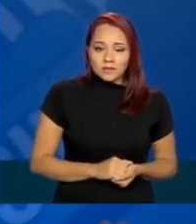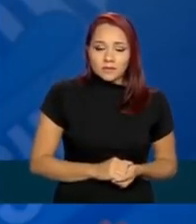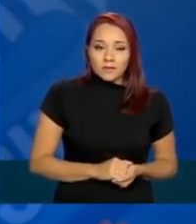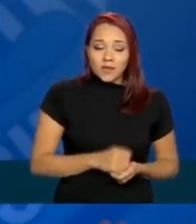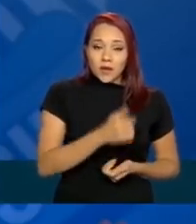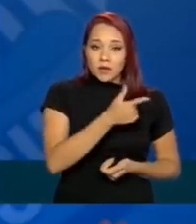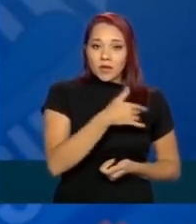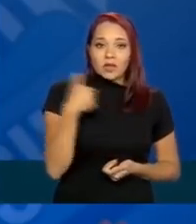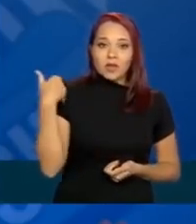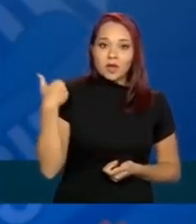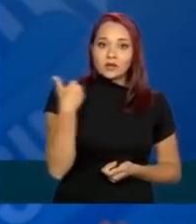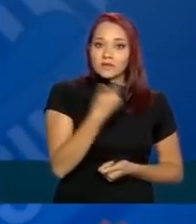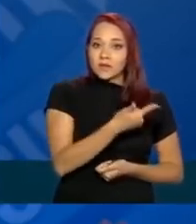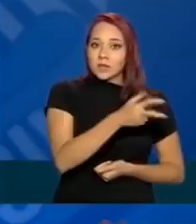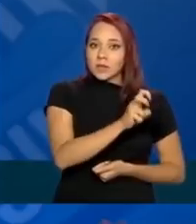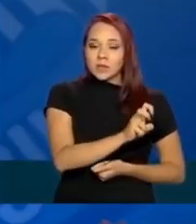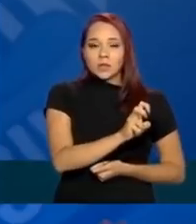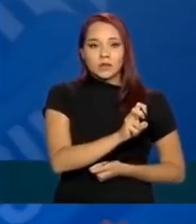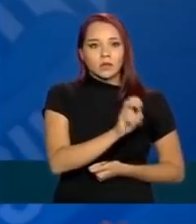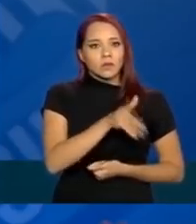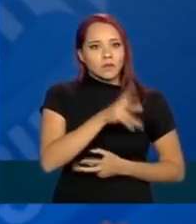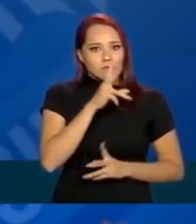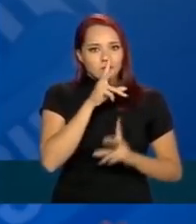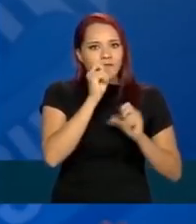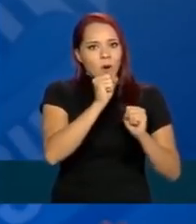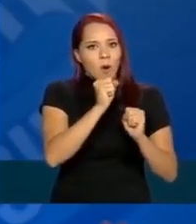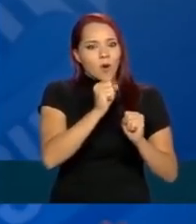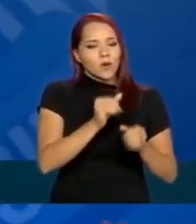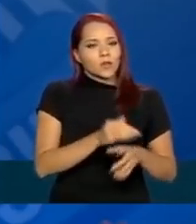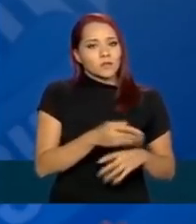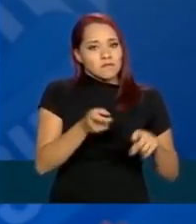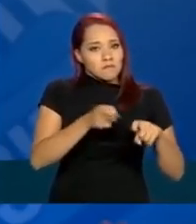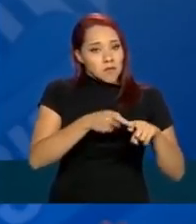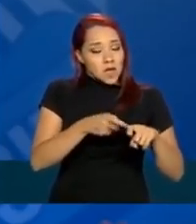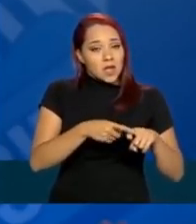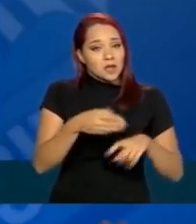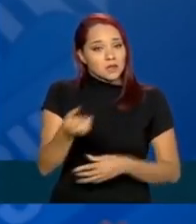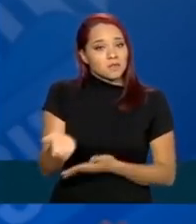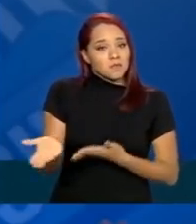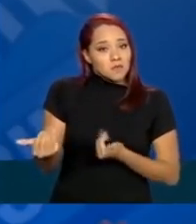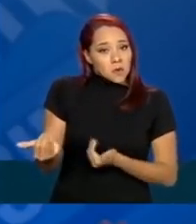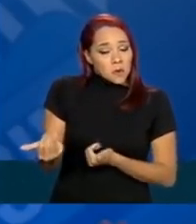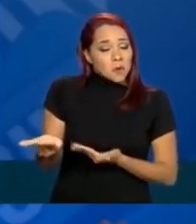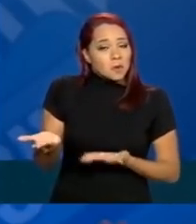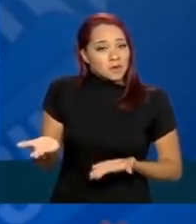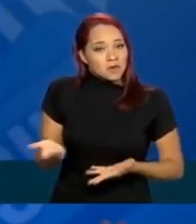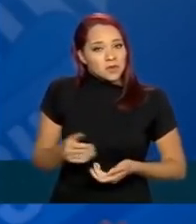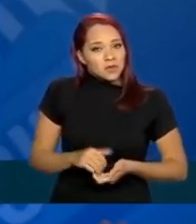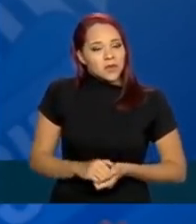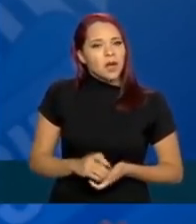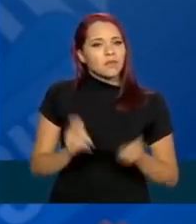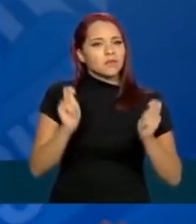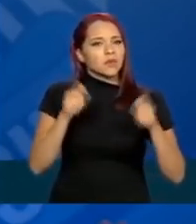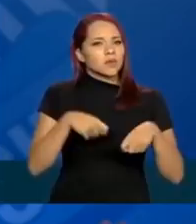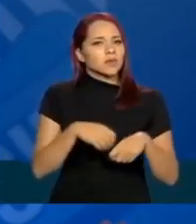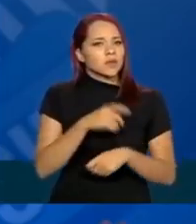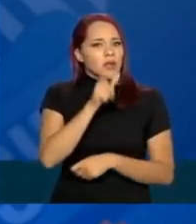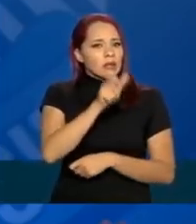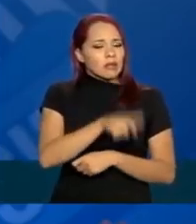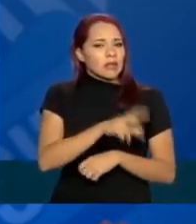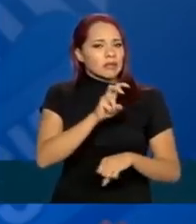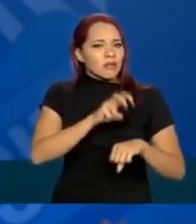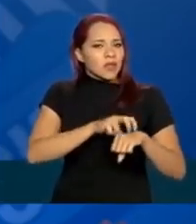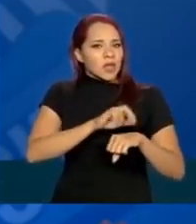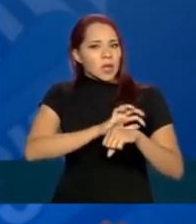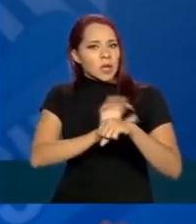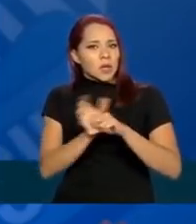25 anos de idade, forte, médico, novo. A probabilidade desse vírus